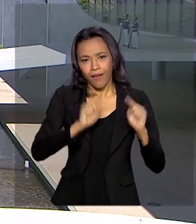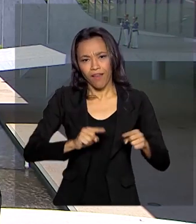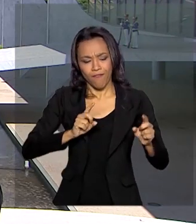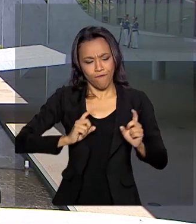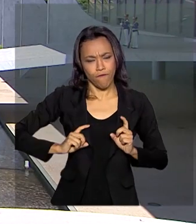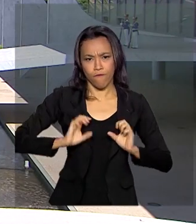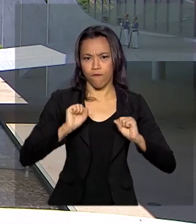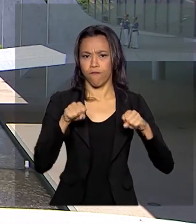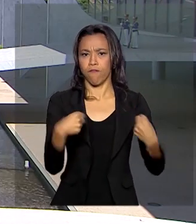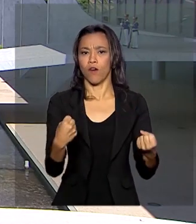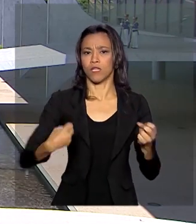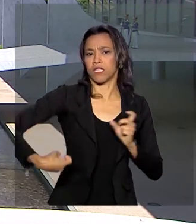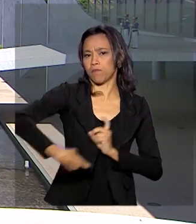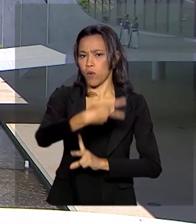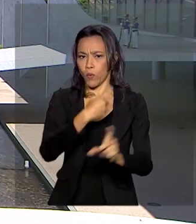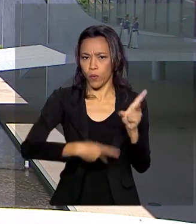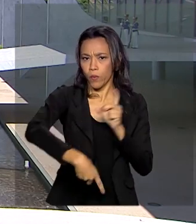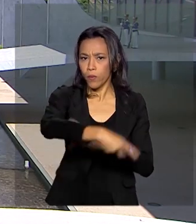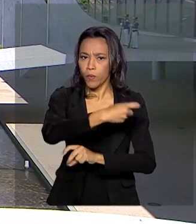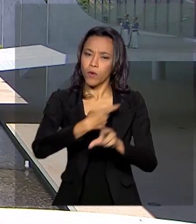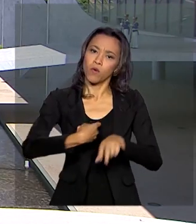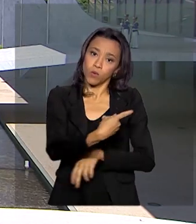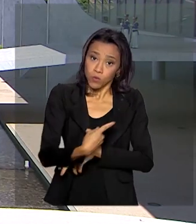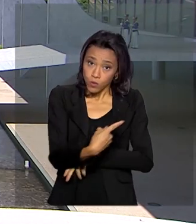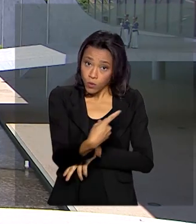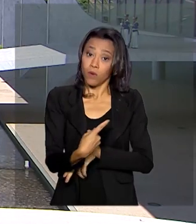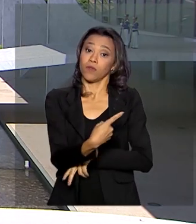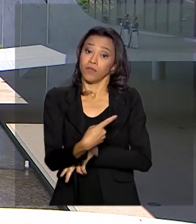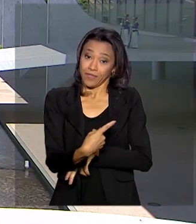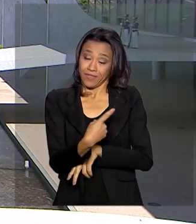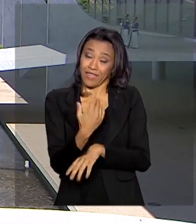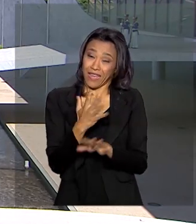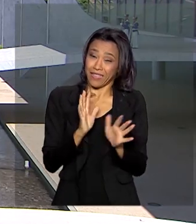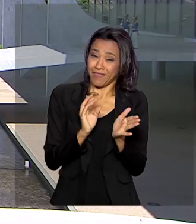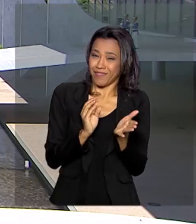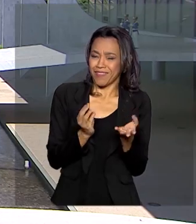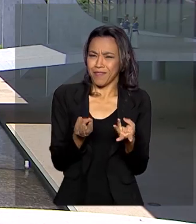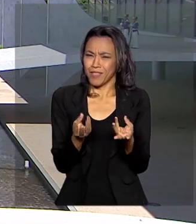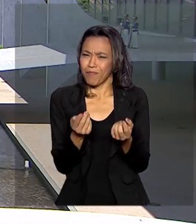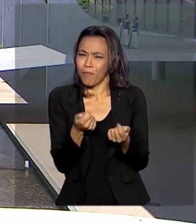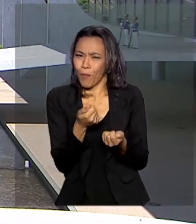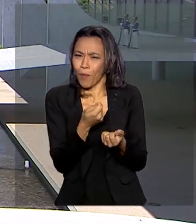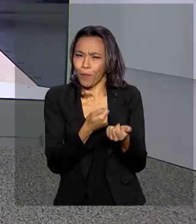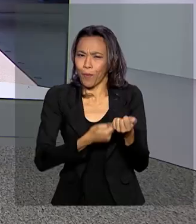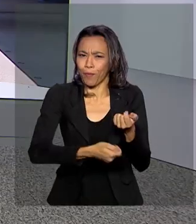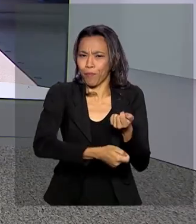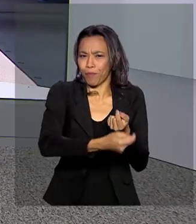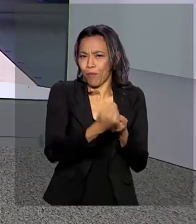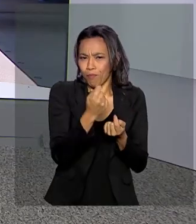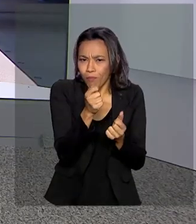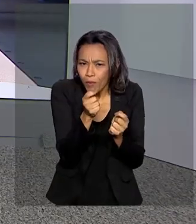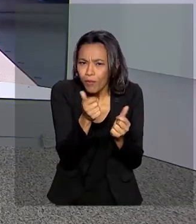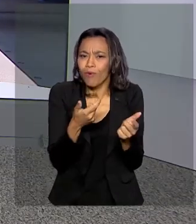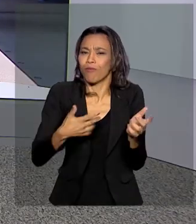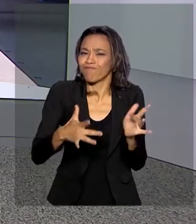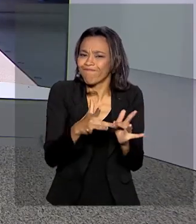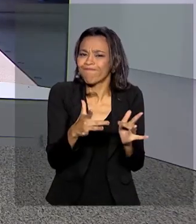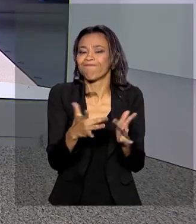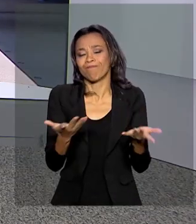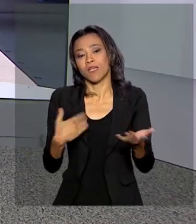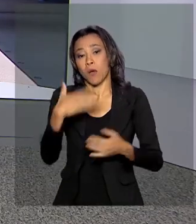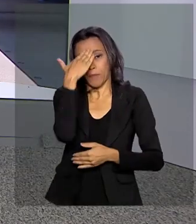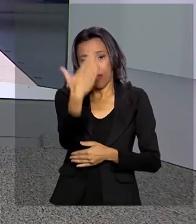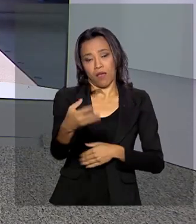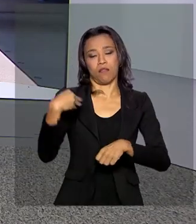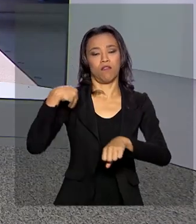comerciais entre esses países que ainda é considerado bastante tímida pelos especialistas. Renata. Obrigada Glauco pelas suas informações